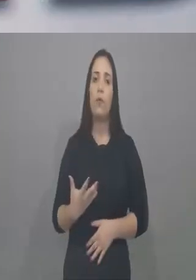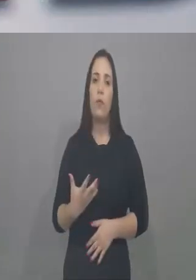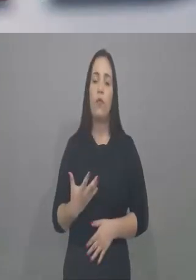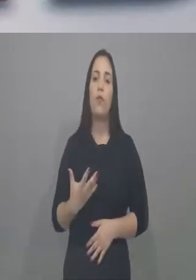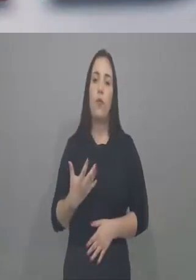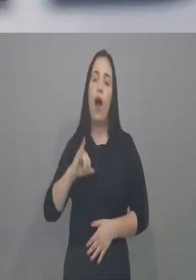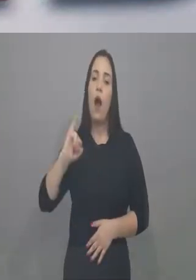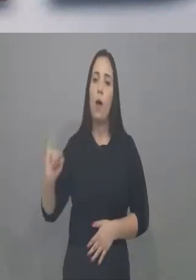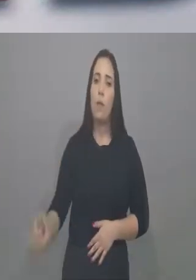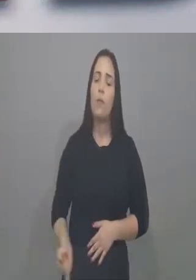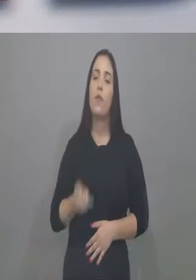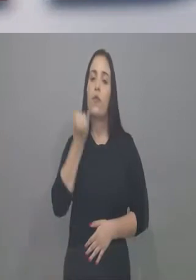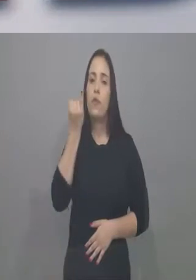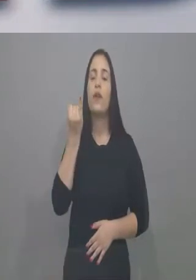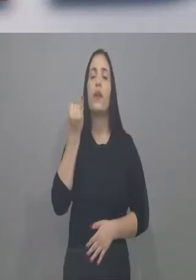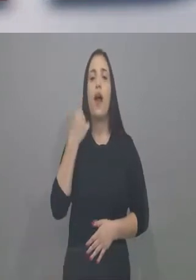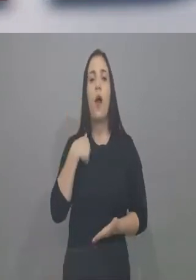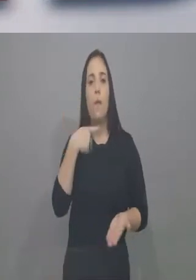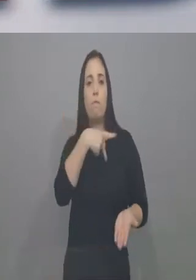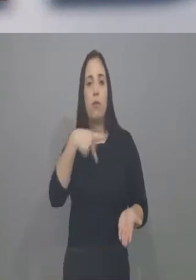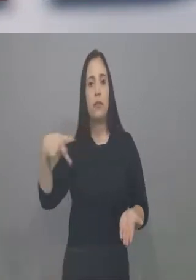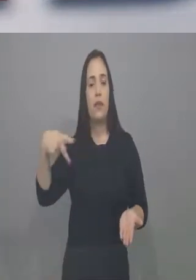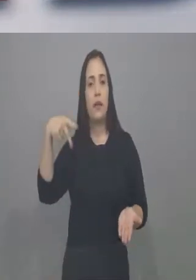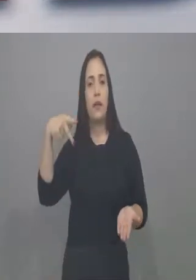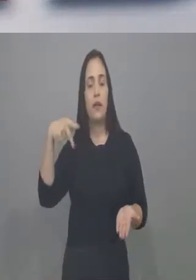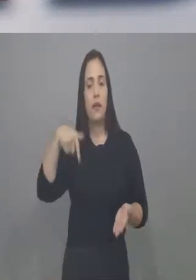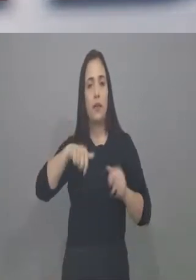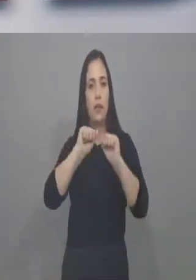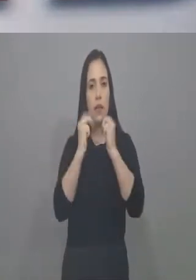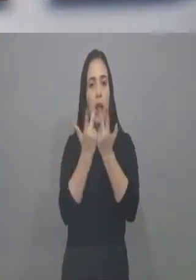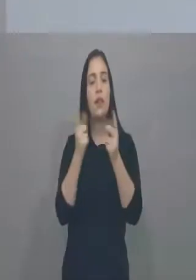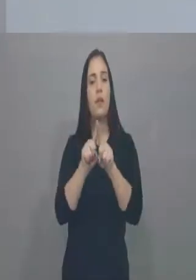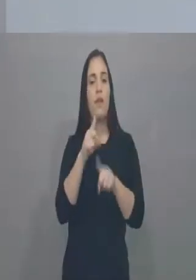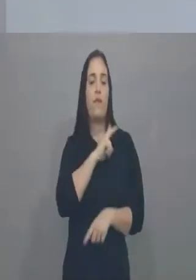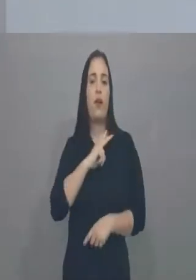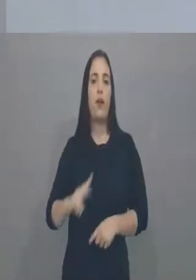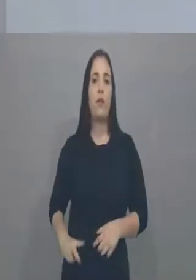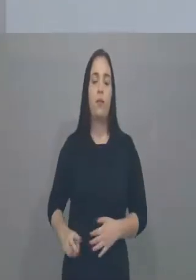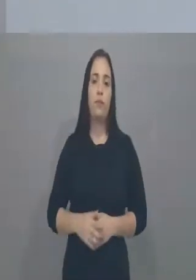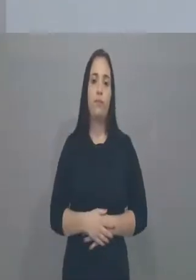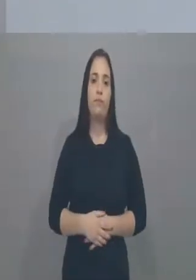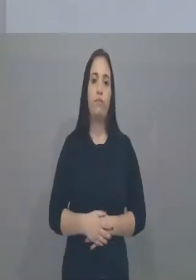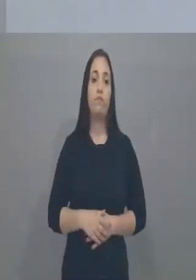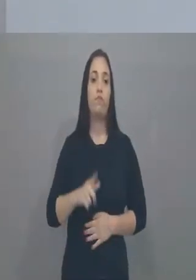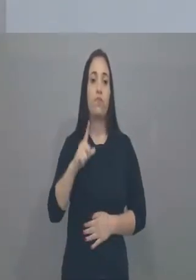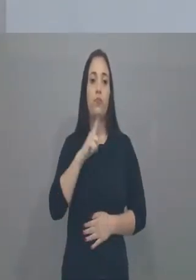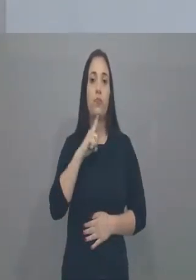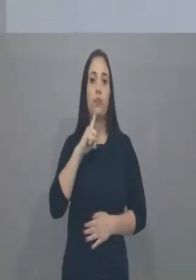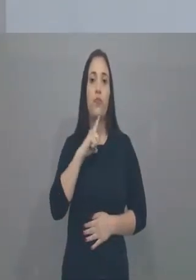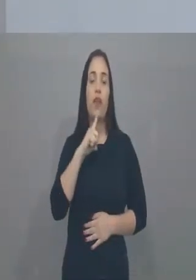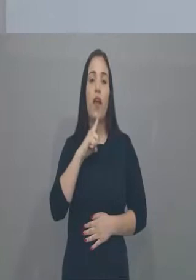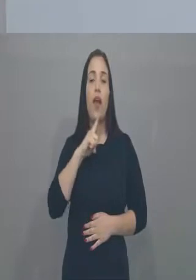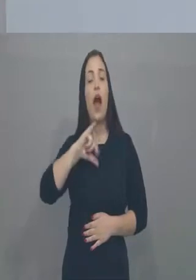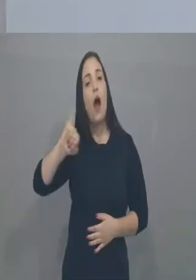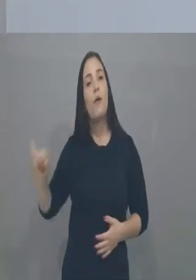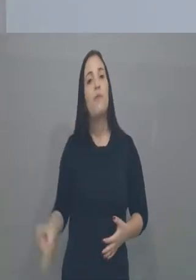oportunidade, não só como presidente da Câmara, mas também como vereador. Deputado, por falar em saudade, deixa eu pegar esse gancho aqui.